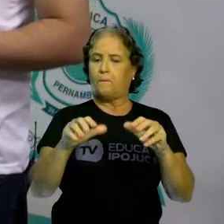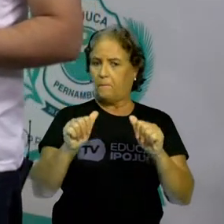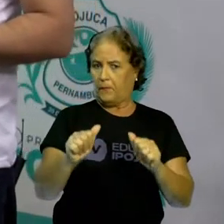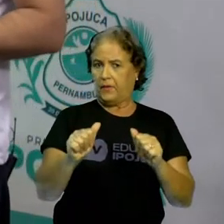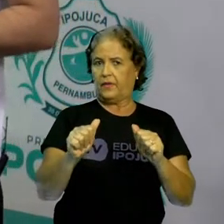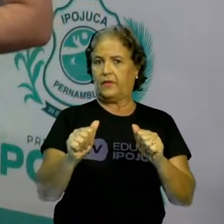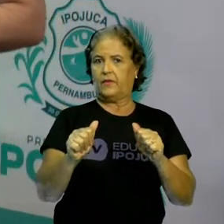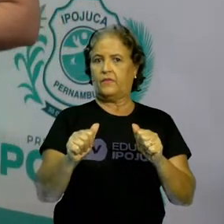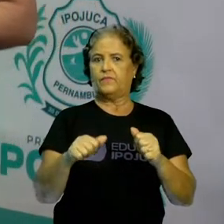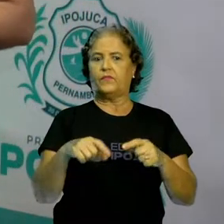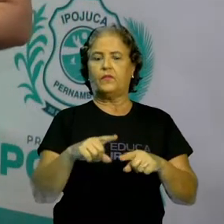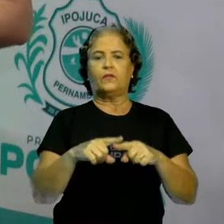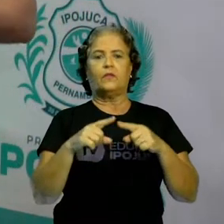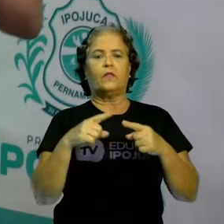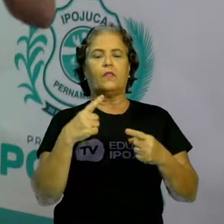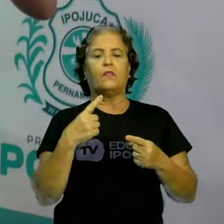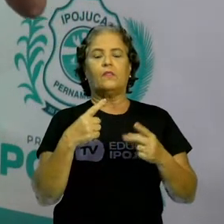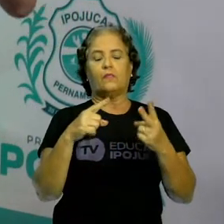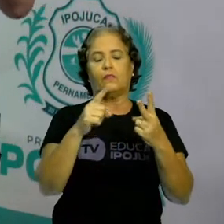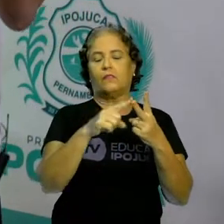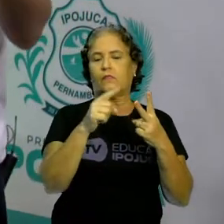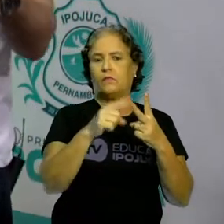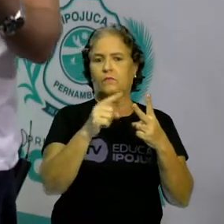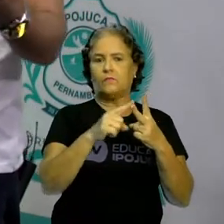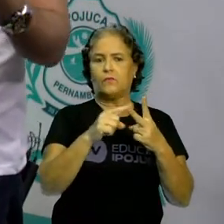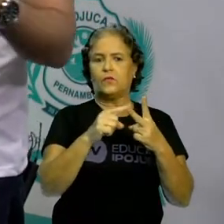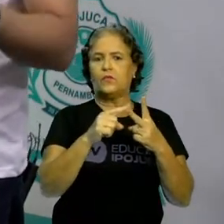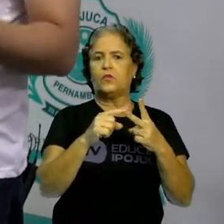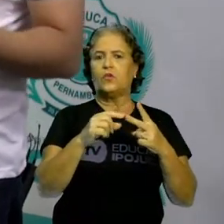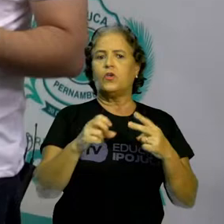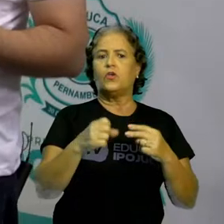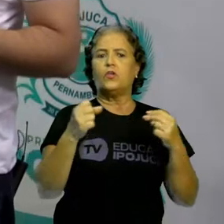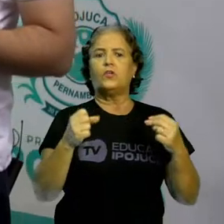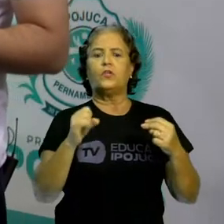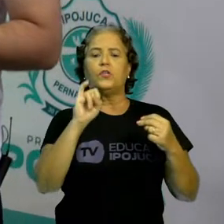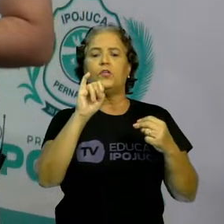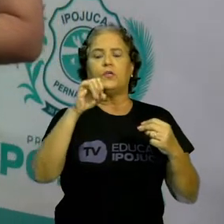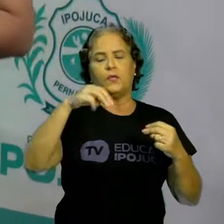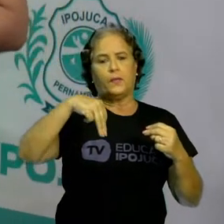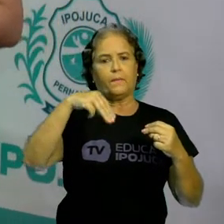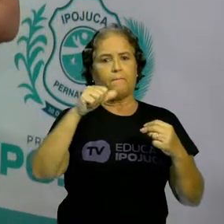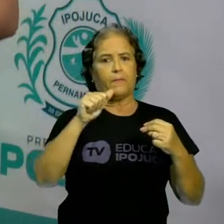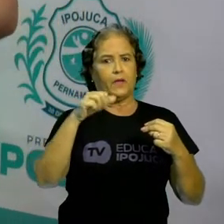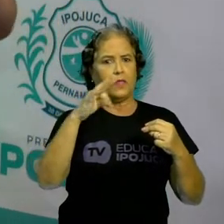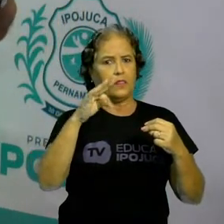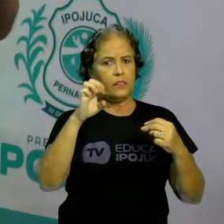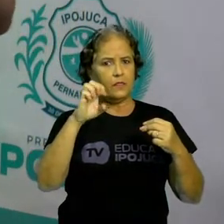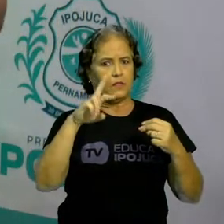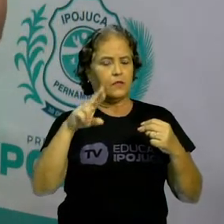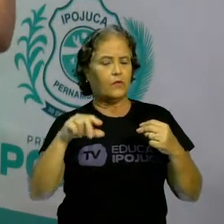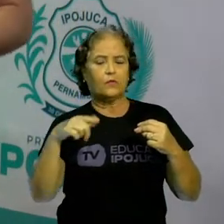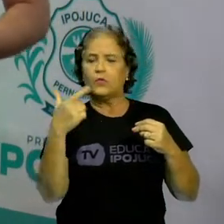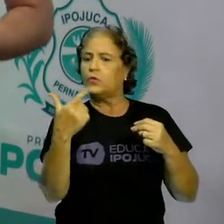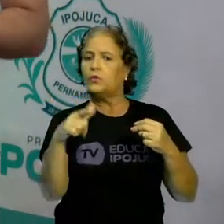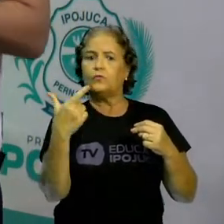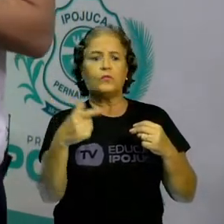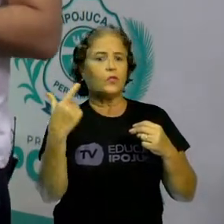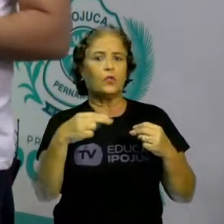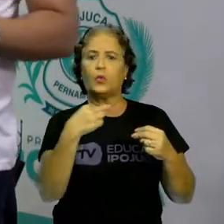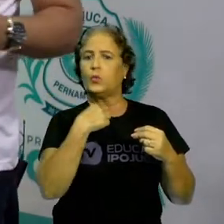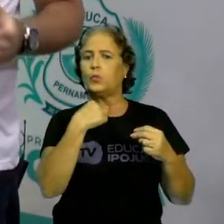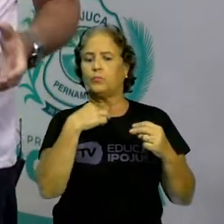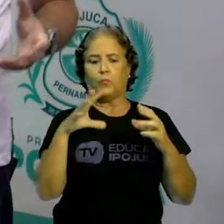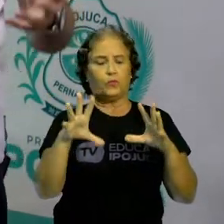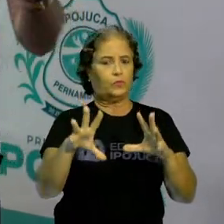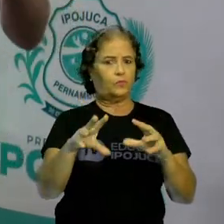E ele pode ser um patrimônio imaterial, né? Ele é uma coisa que não tem um corpo físico, né?